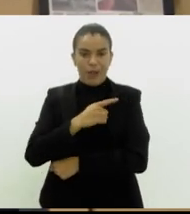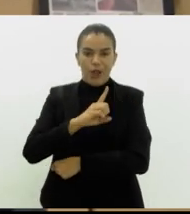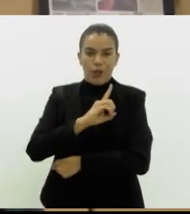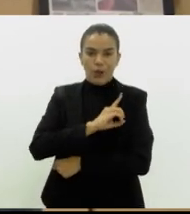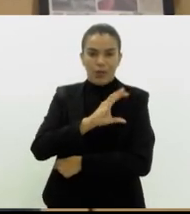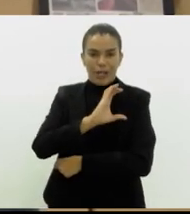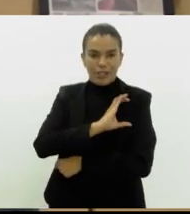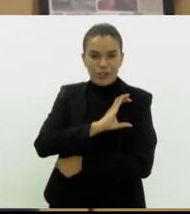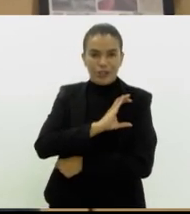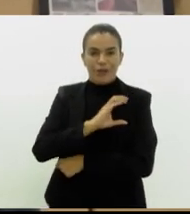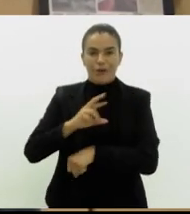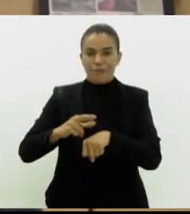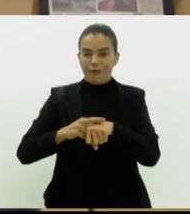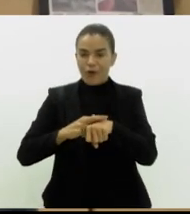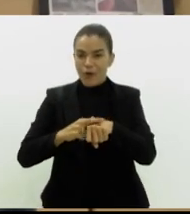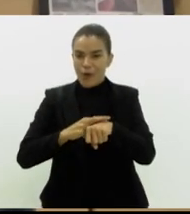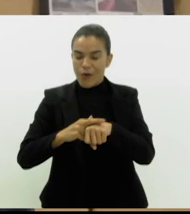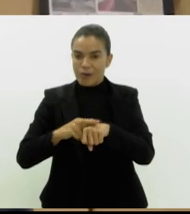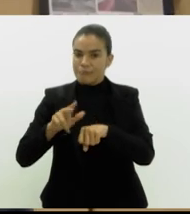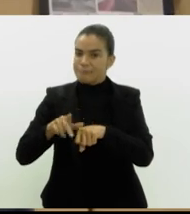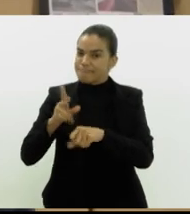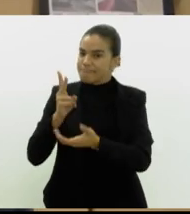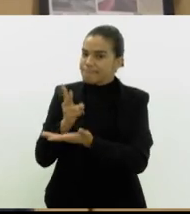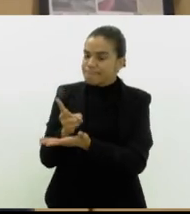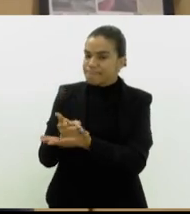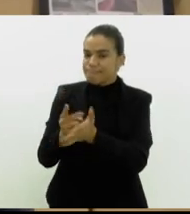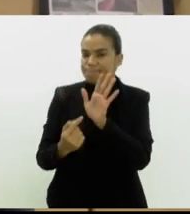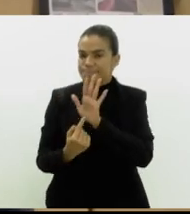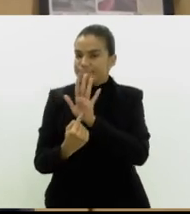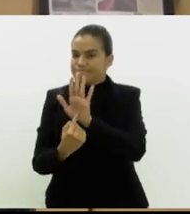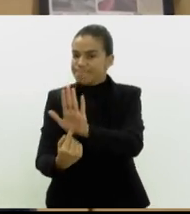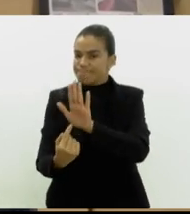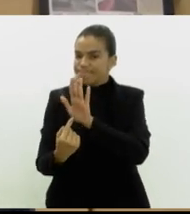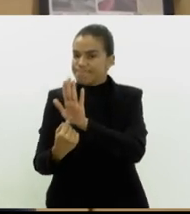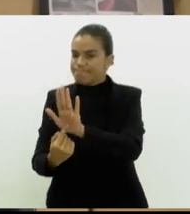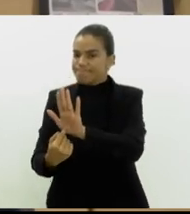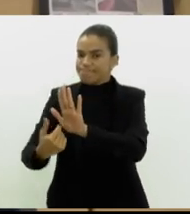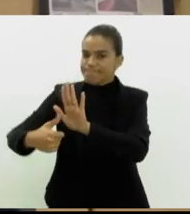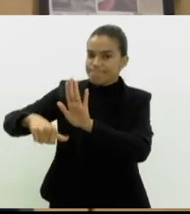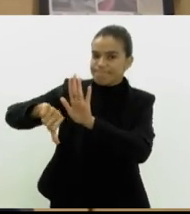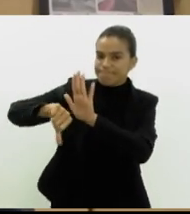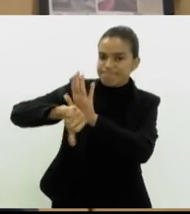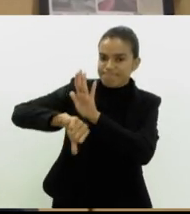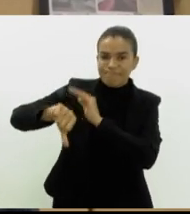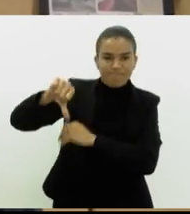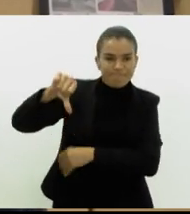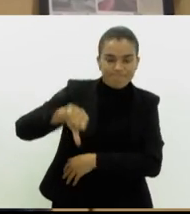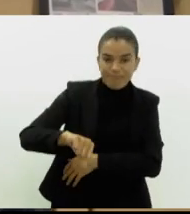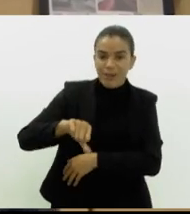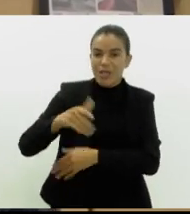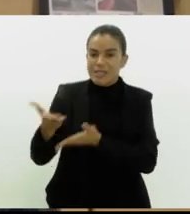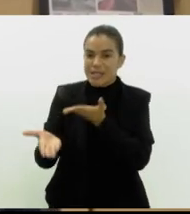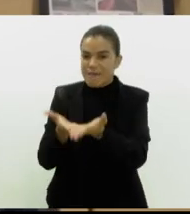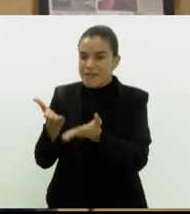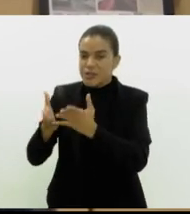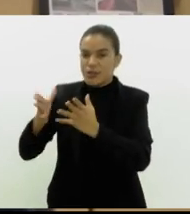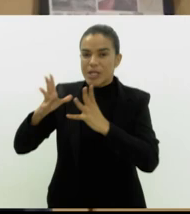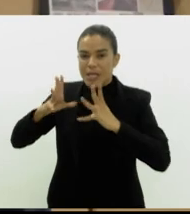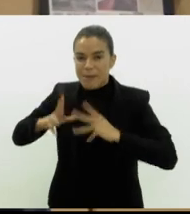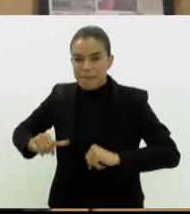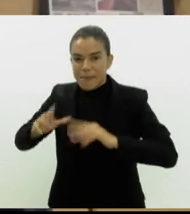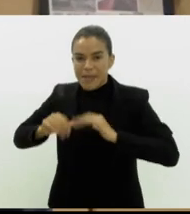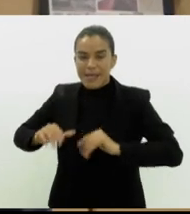Caxias e Belfort Roxo, ainda apresentando desafios significativos, sobretudo nos serviços de coleta e